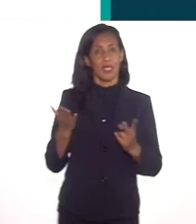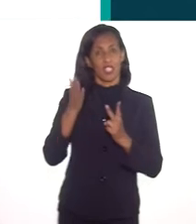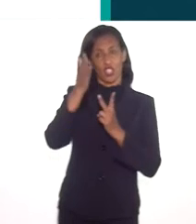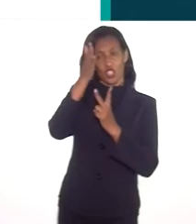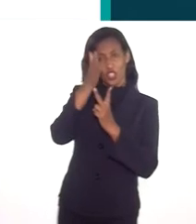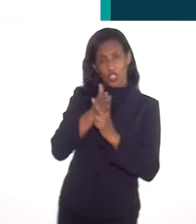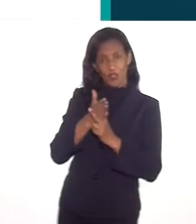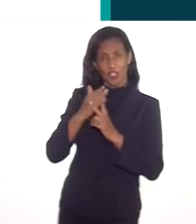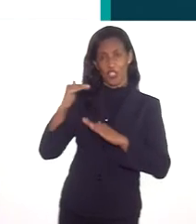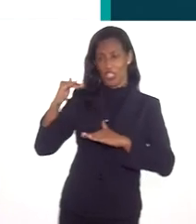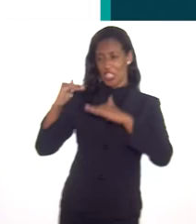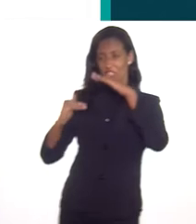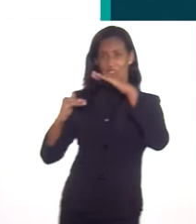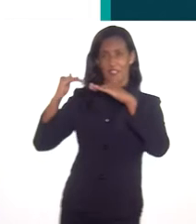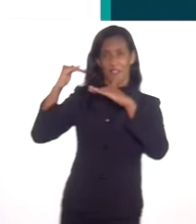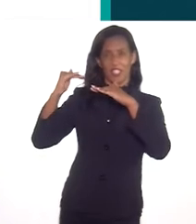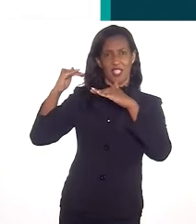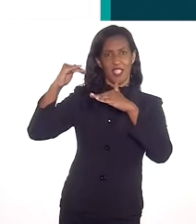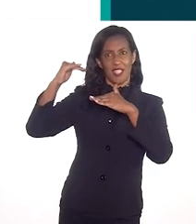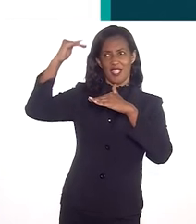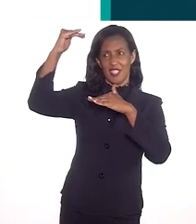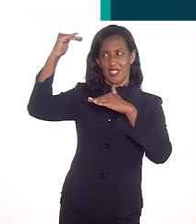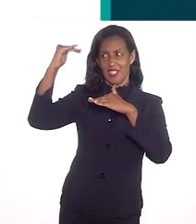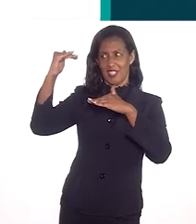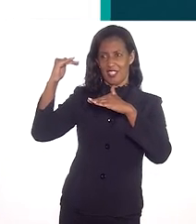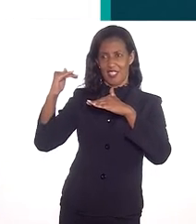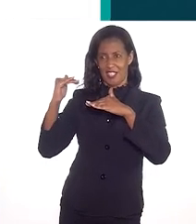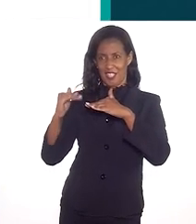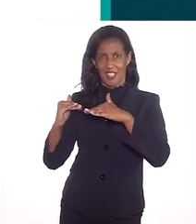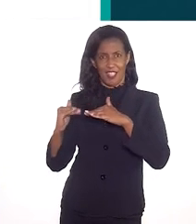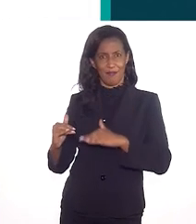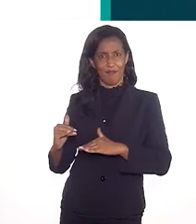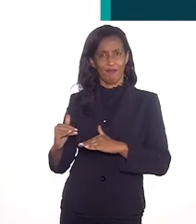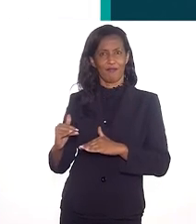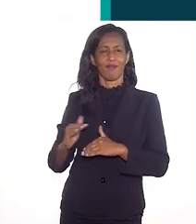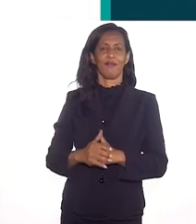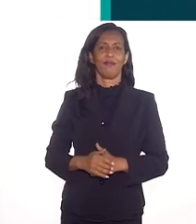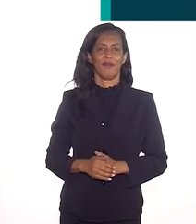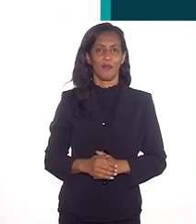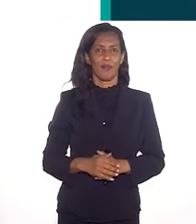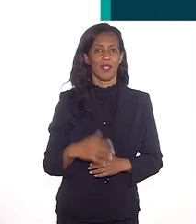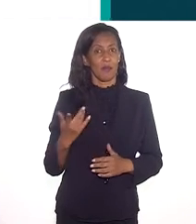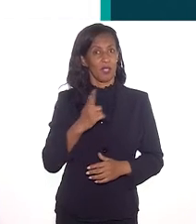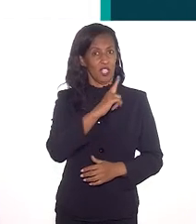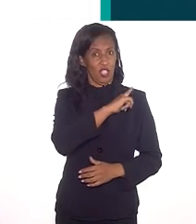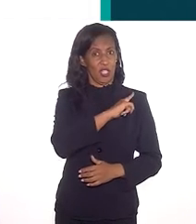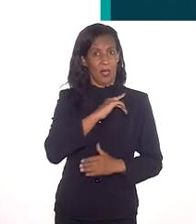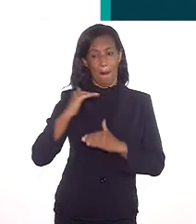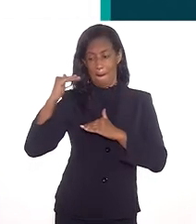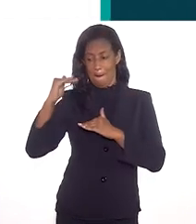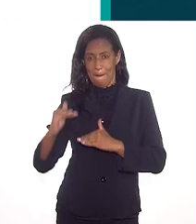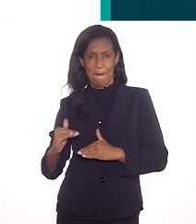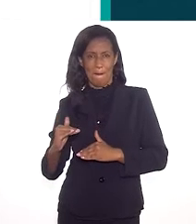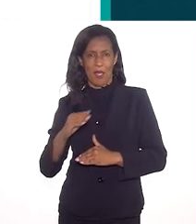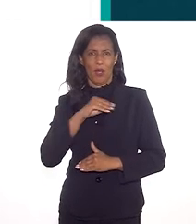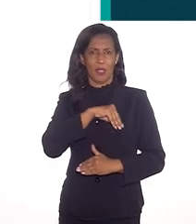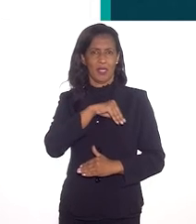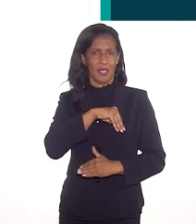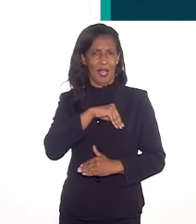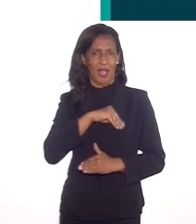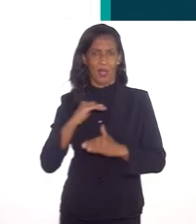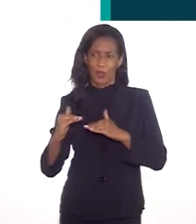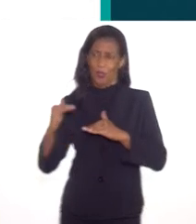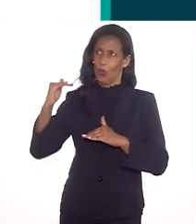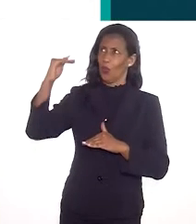E, se a gente dividir esse cargo em níveis, em cinco níveis, do nível mais baixo, apesar de ser gerencial, mas com